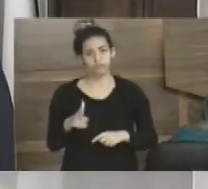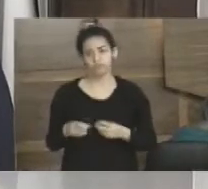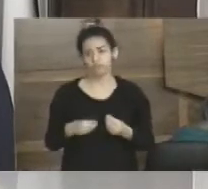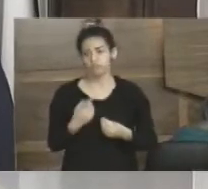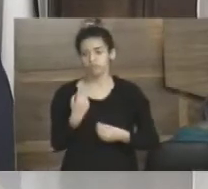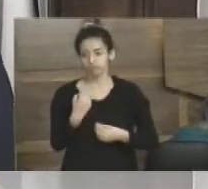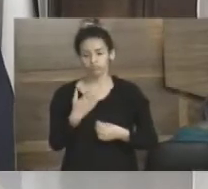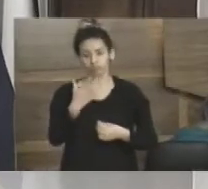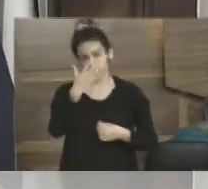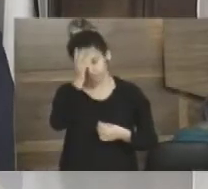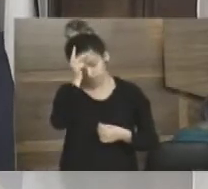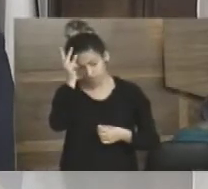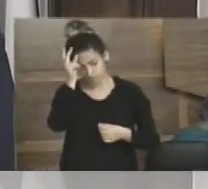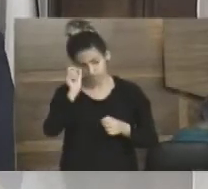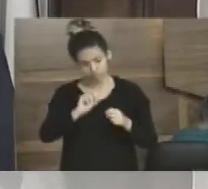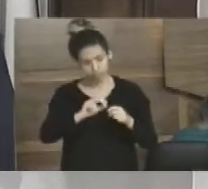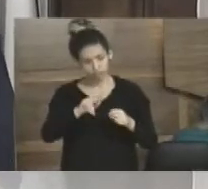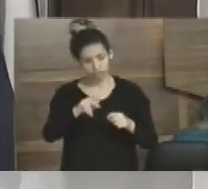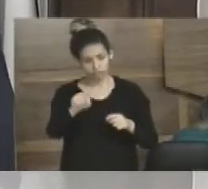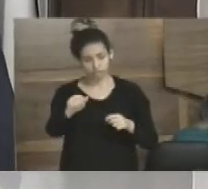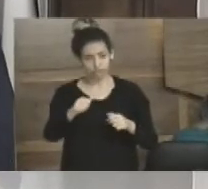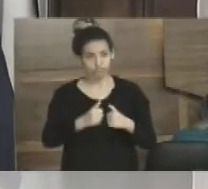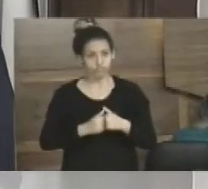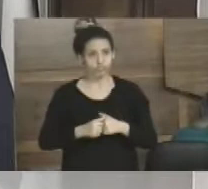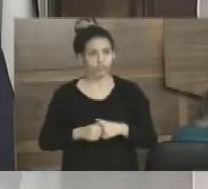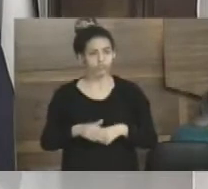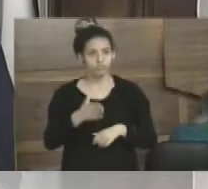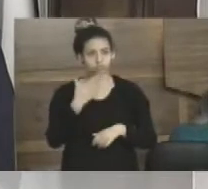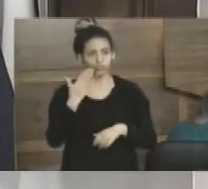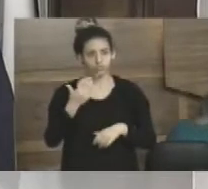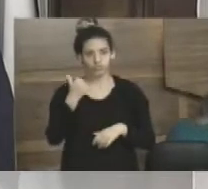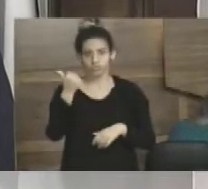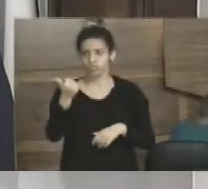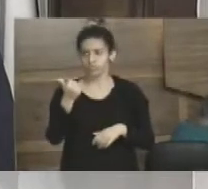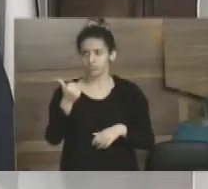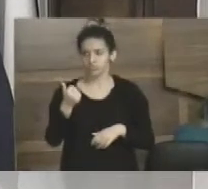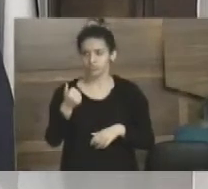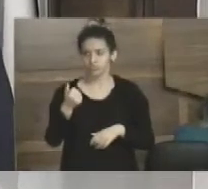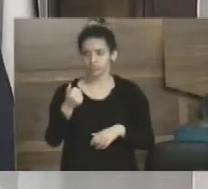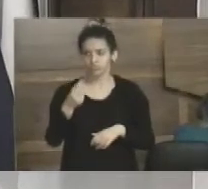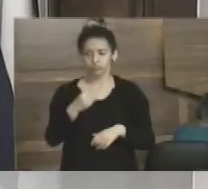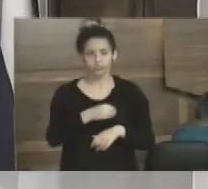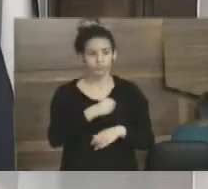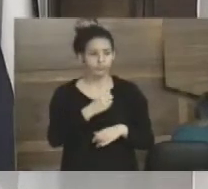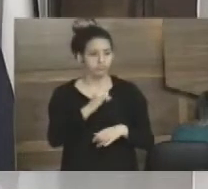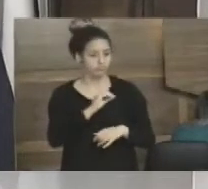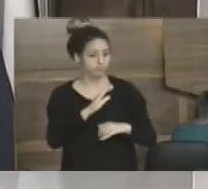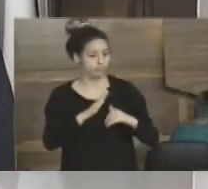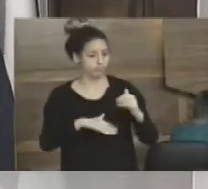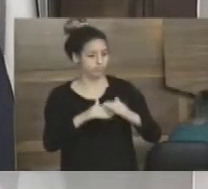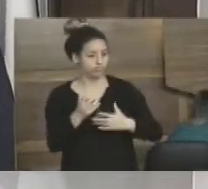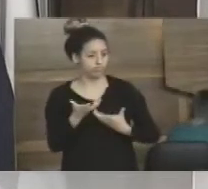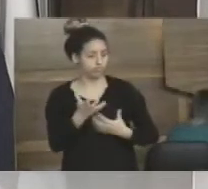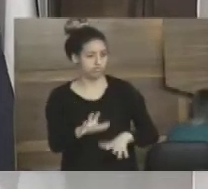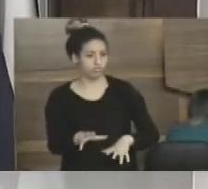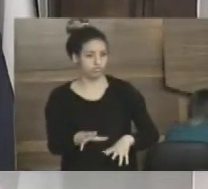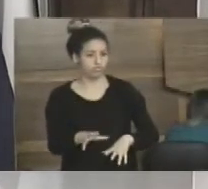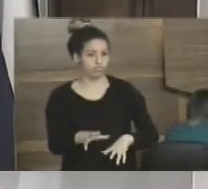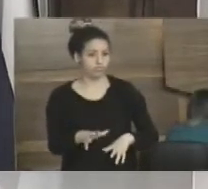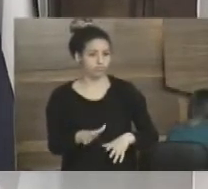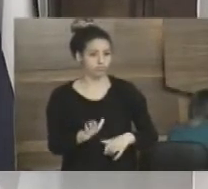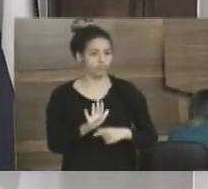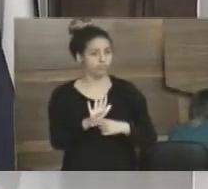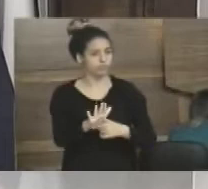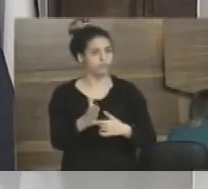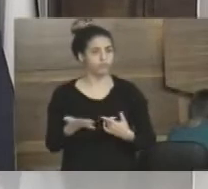adianta o prefeito fazer uma UPA, botar uma qualidade ali, se os profissionais não quiserem caminhar juntos e ficar jogando